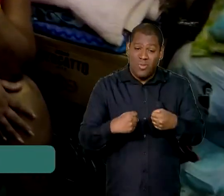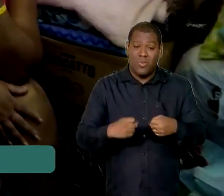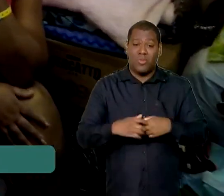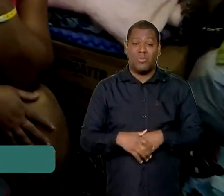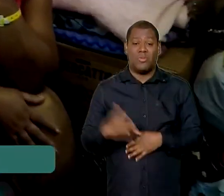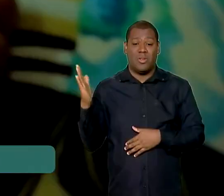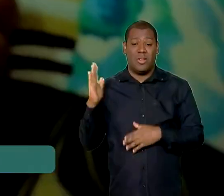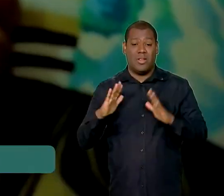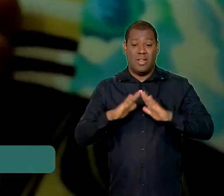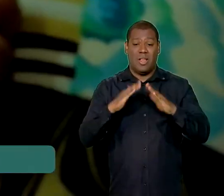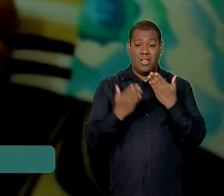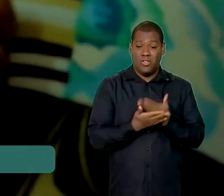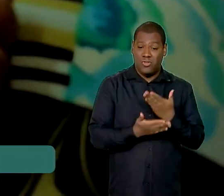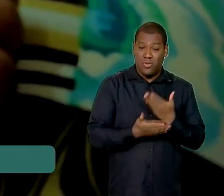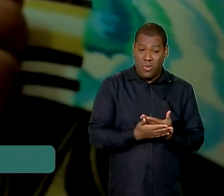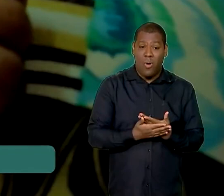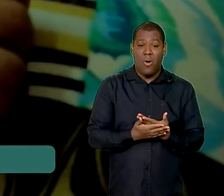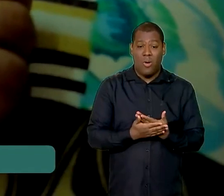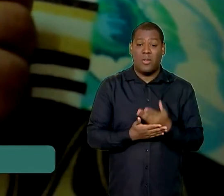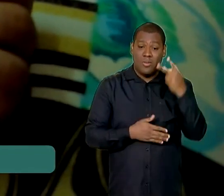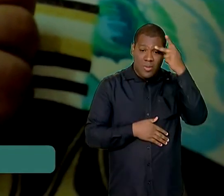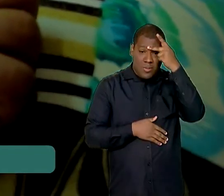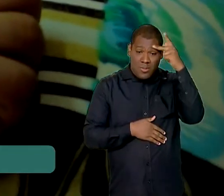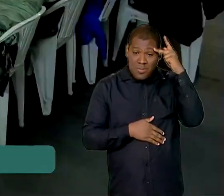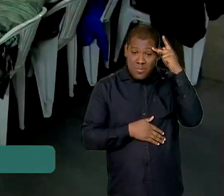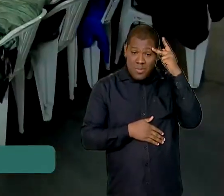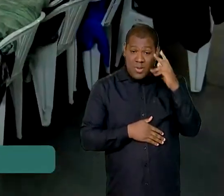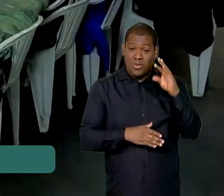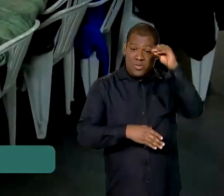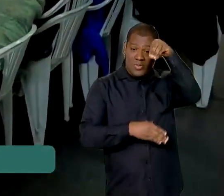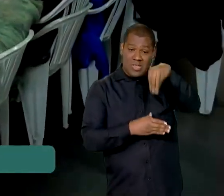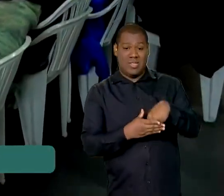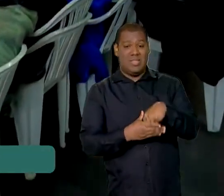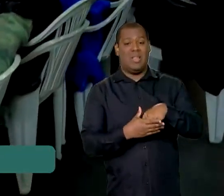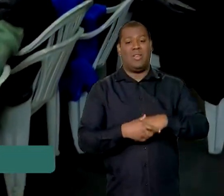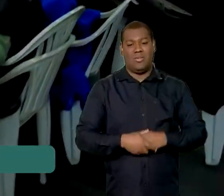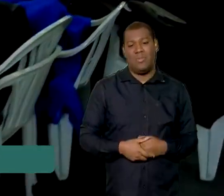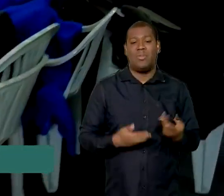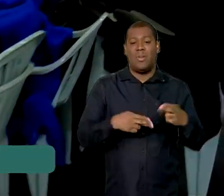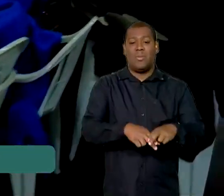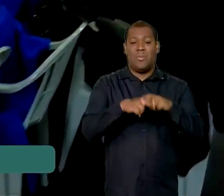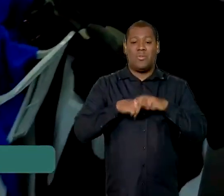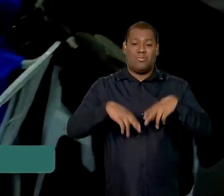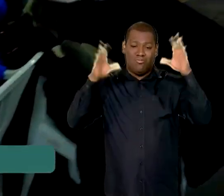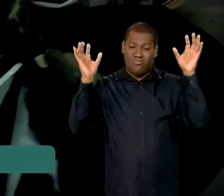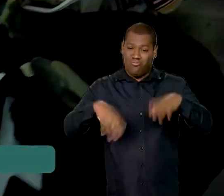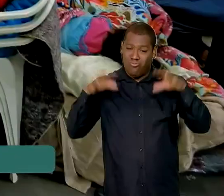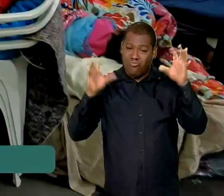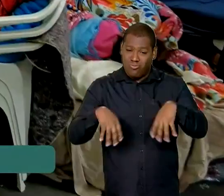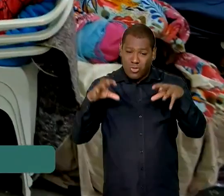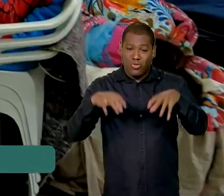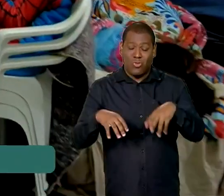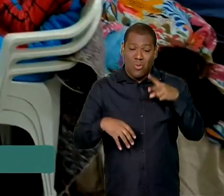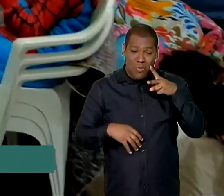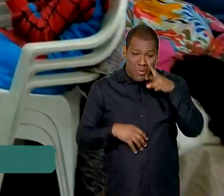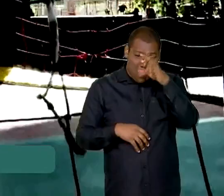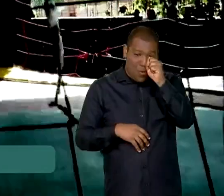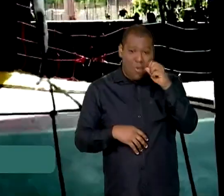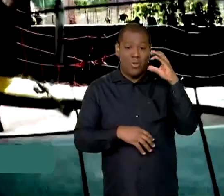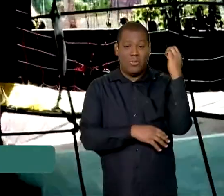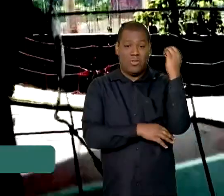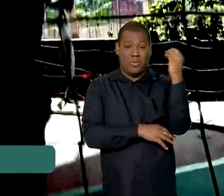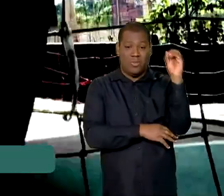mesquita, que se transformou em um abrigo para os desalojados pelas chuvas que atingiram Porto Alegre. Sons de conversas,